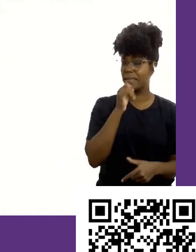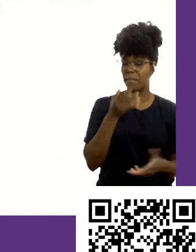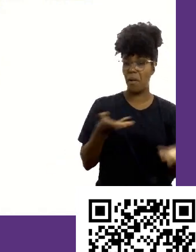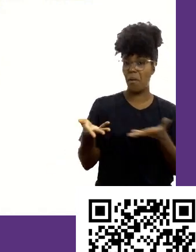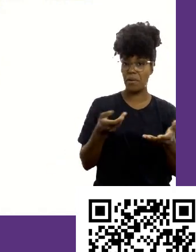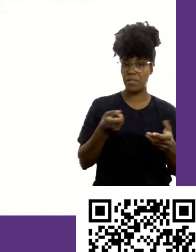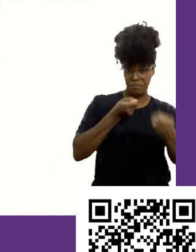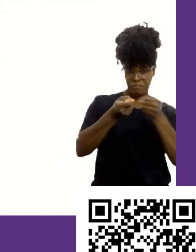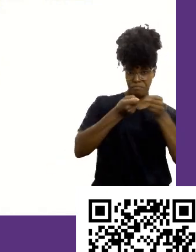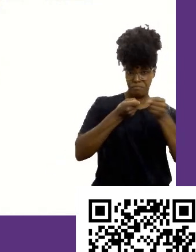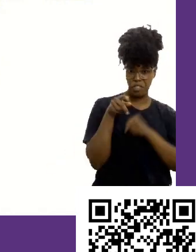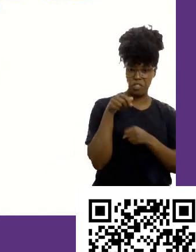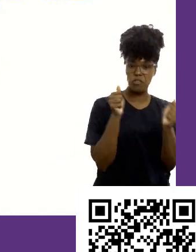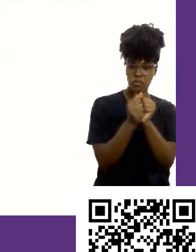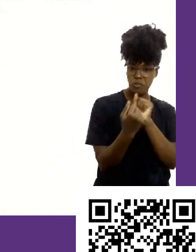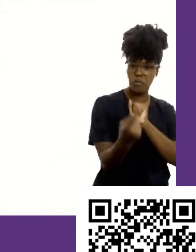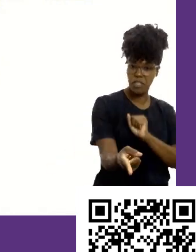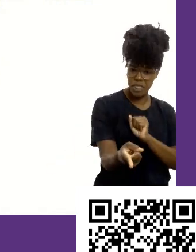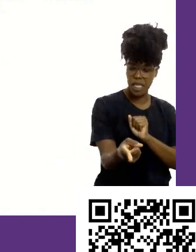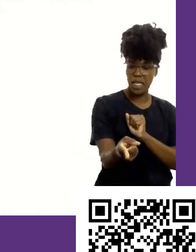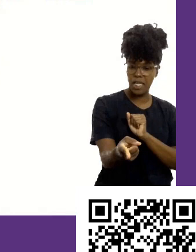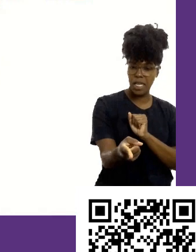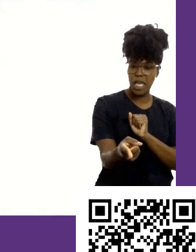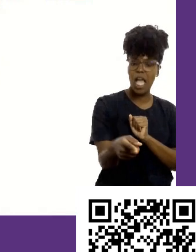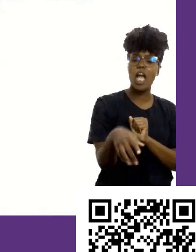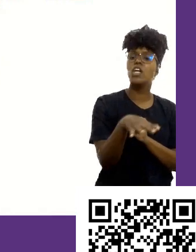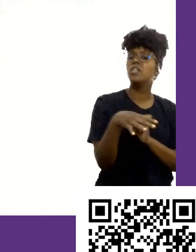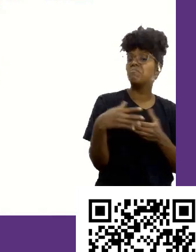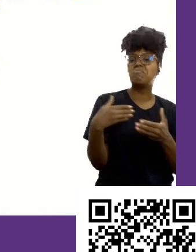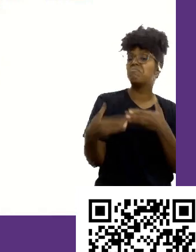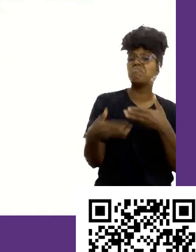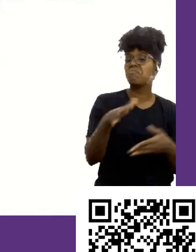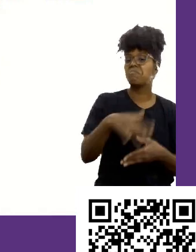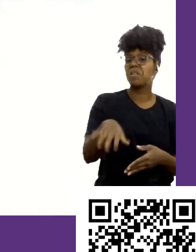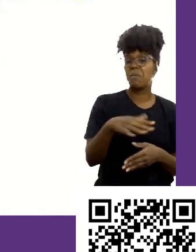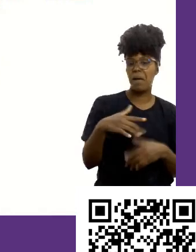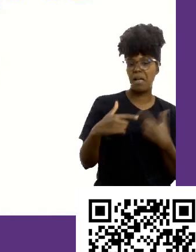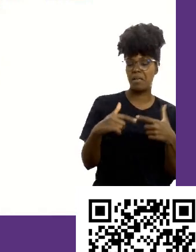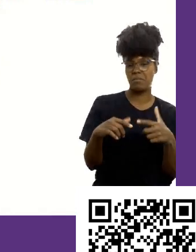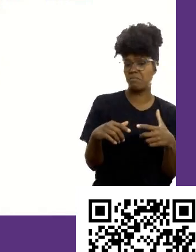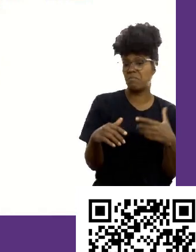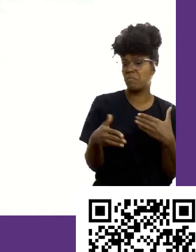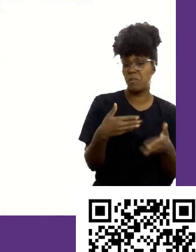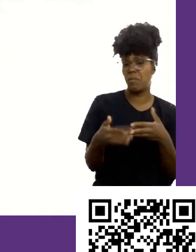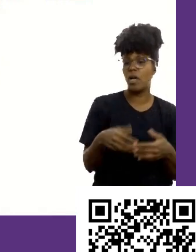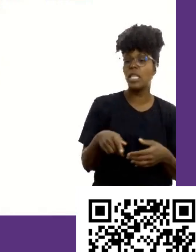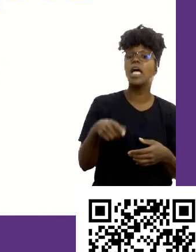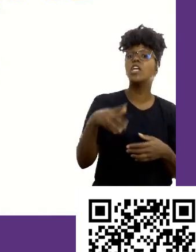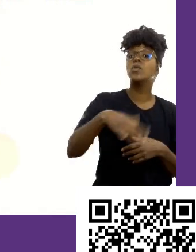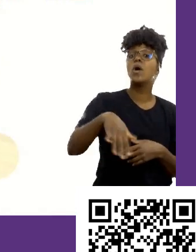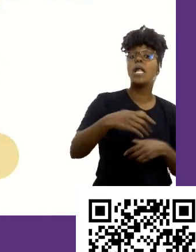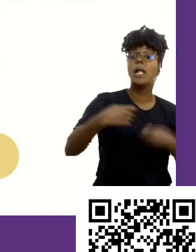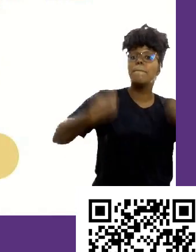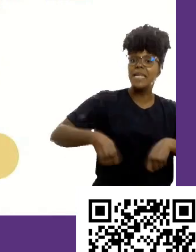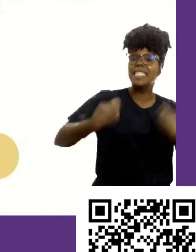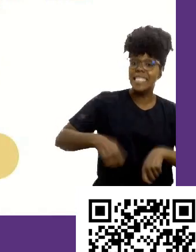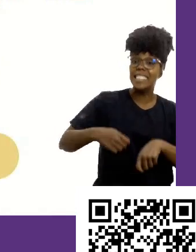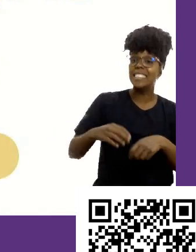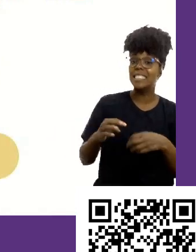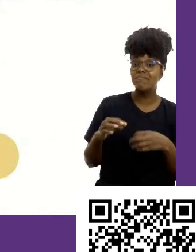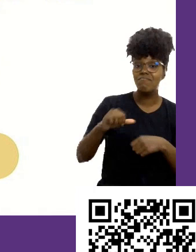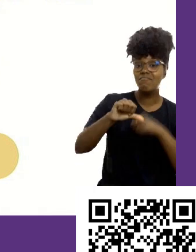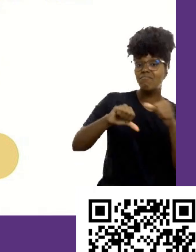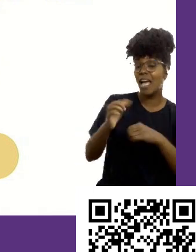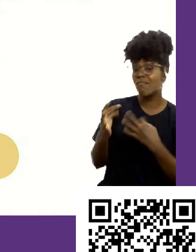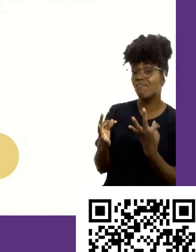independente da sua área de atuação, qual é a tendência de transformação digital da sua área de atuação? Nós